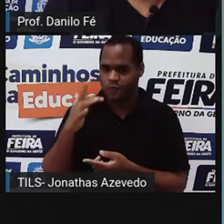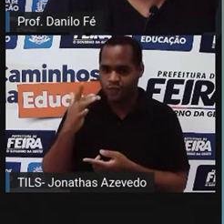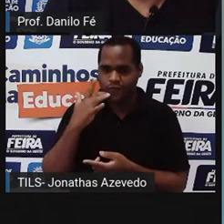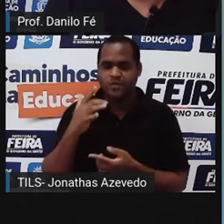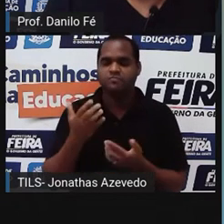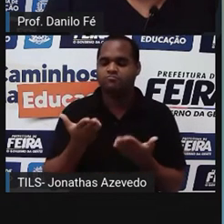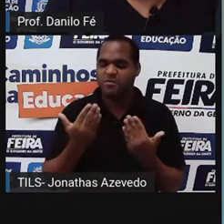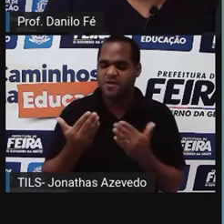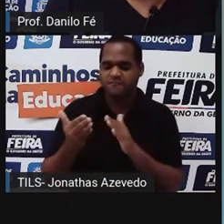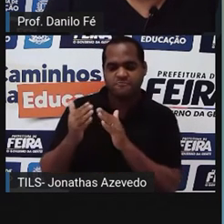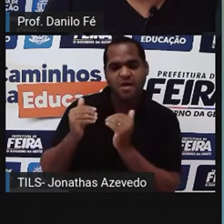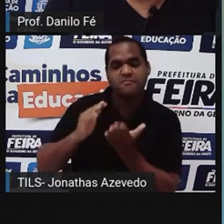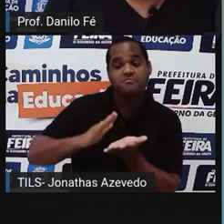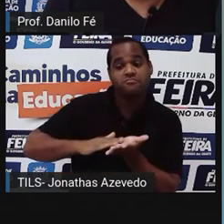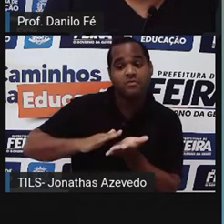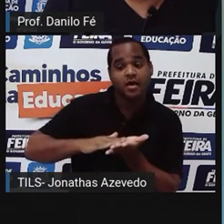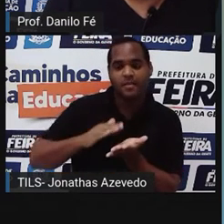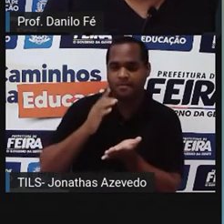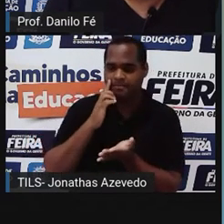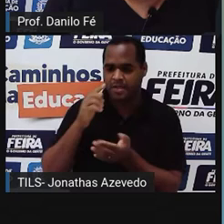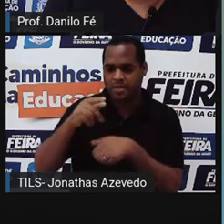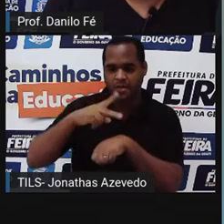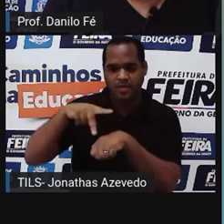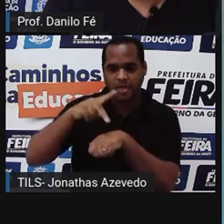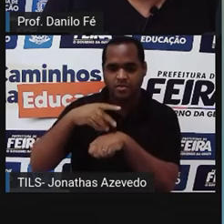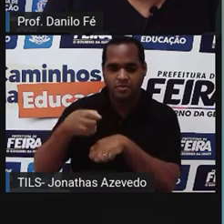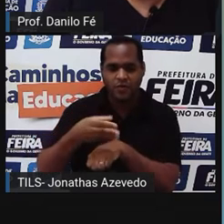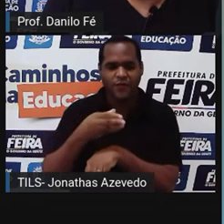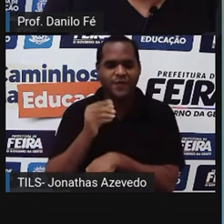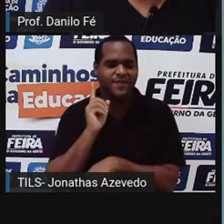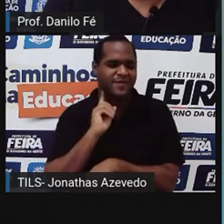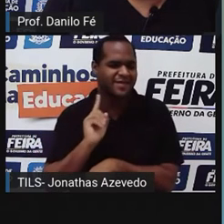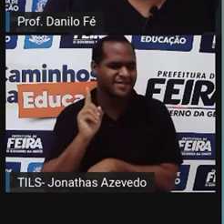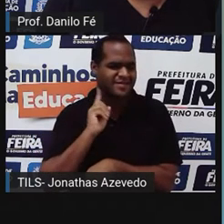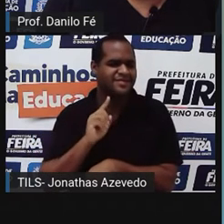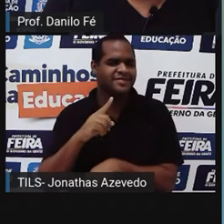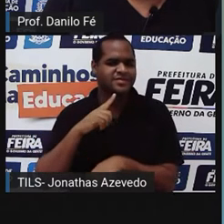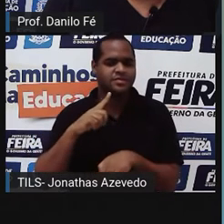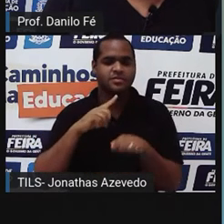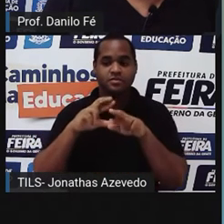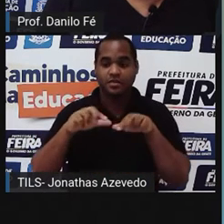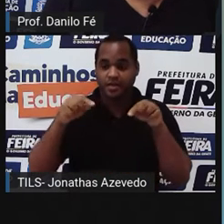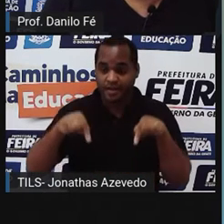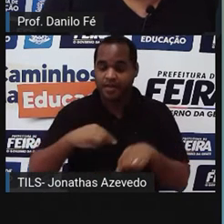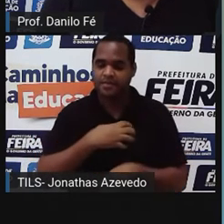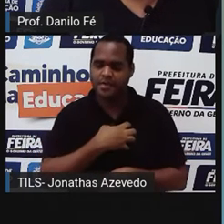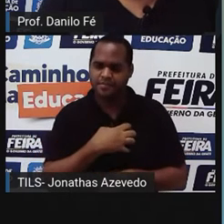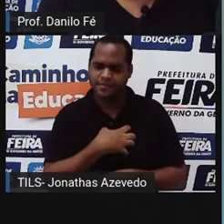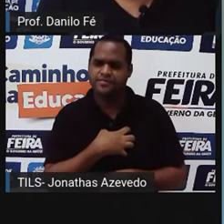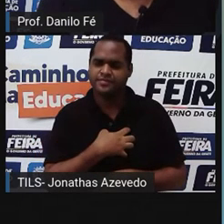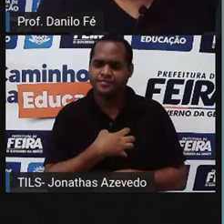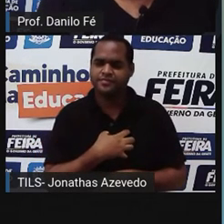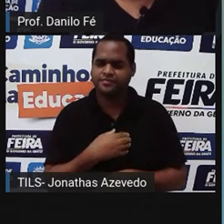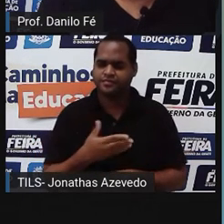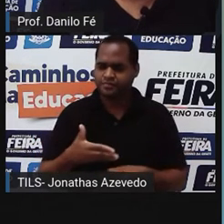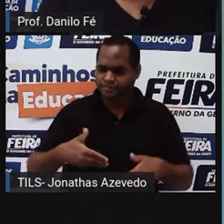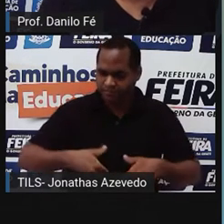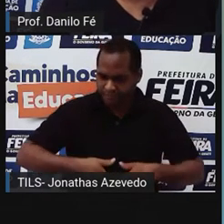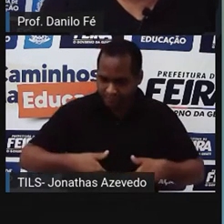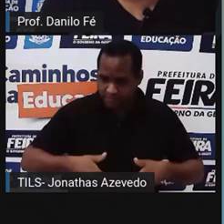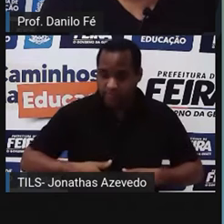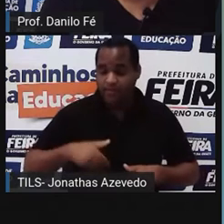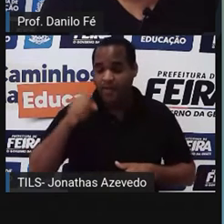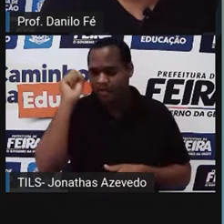e que estava na hora de criar um país novo em Minas. E aqui na Bahia, quando a fome, quando as